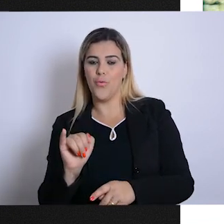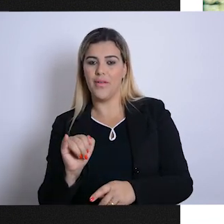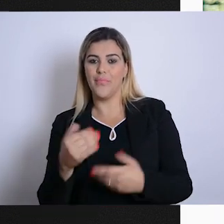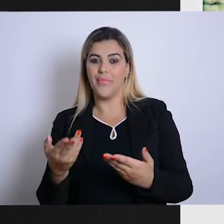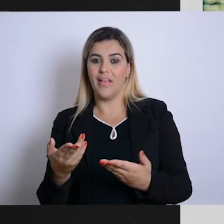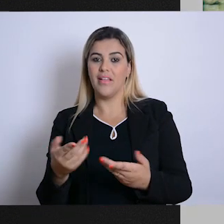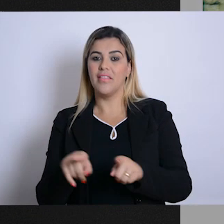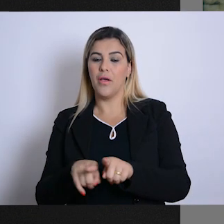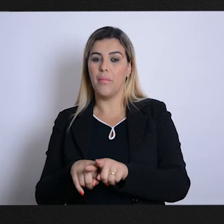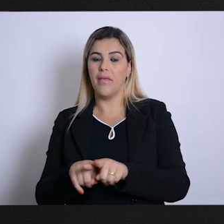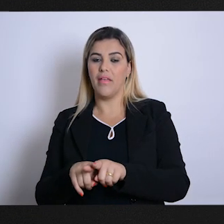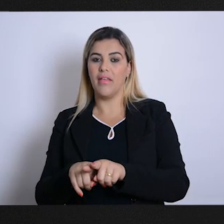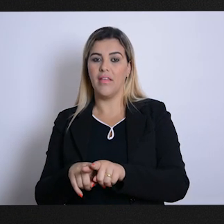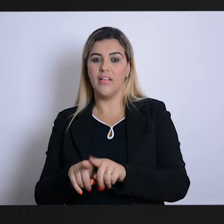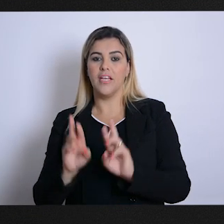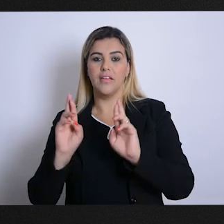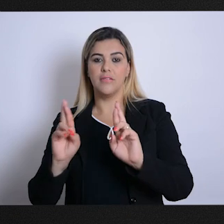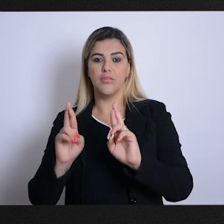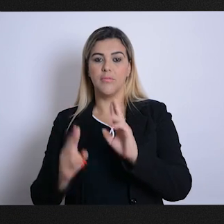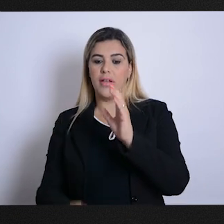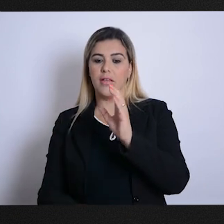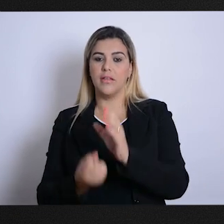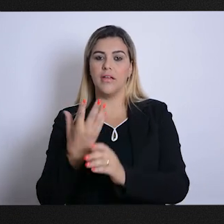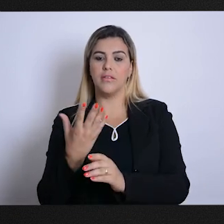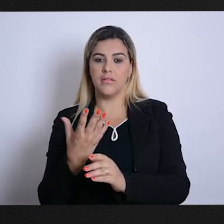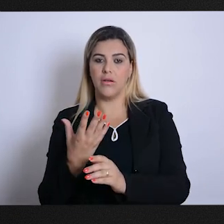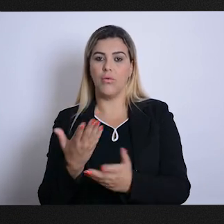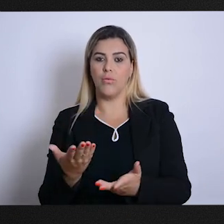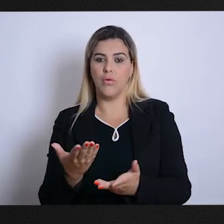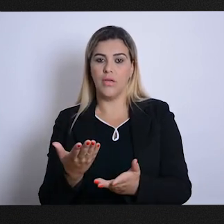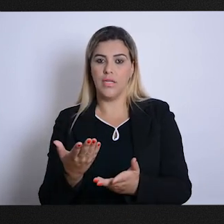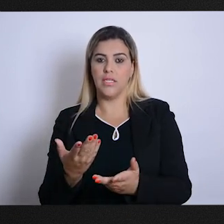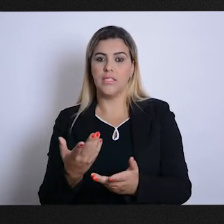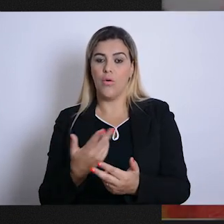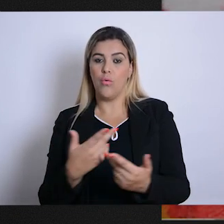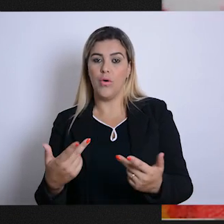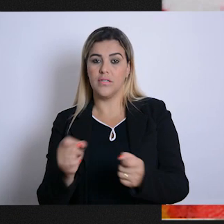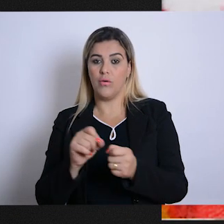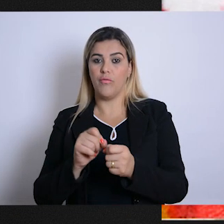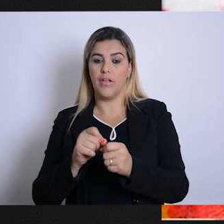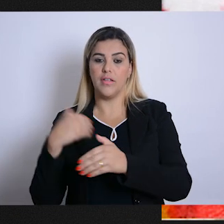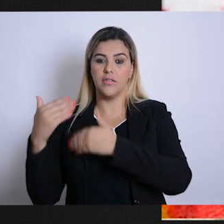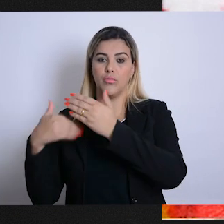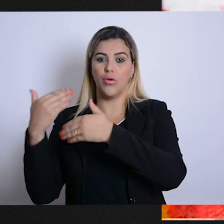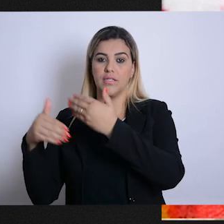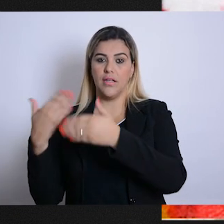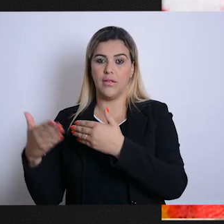também desta criação. Sempre produções que são frutos do processo de atendimento.